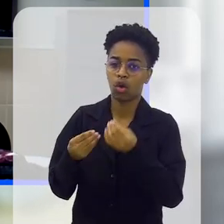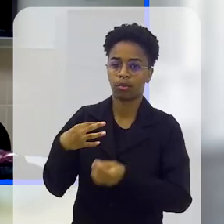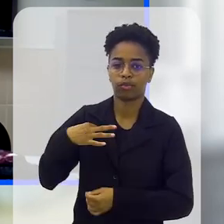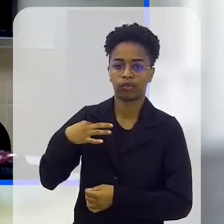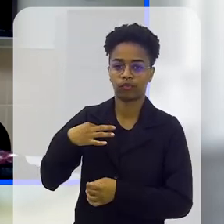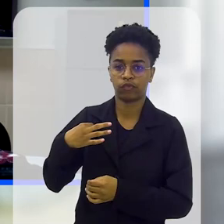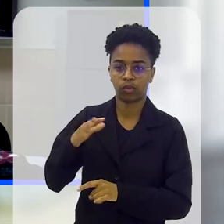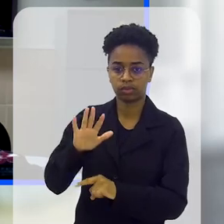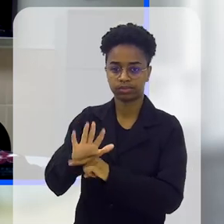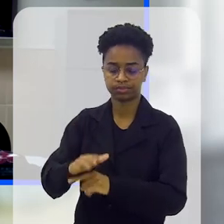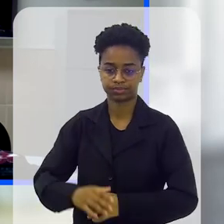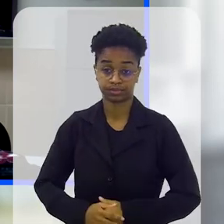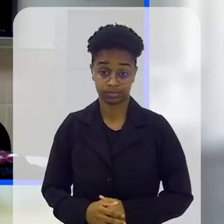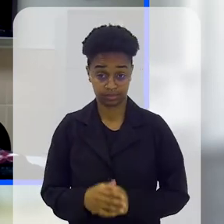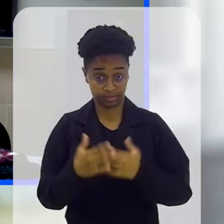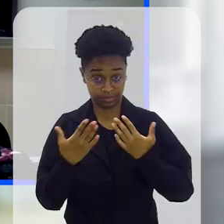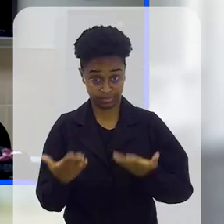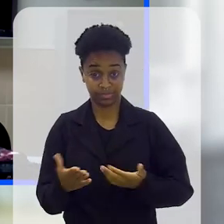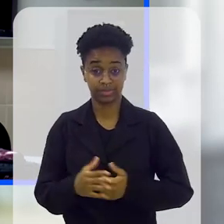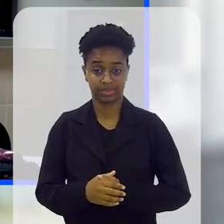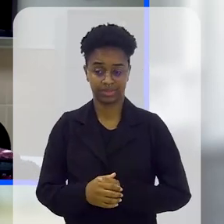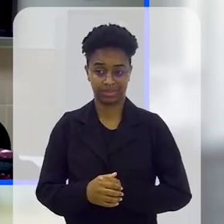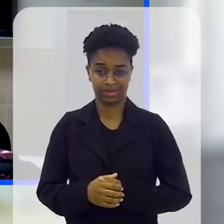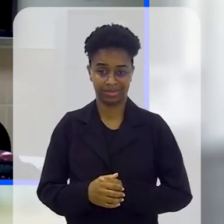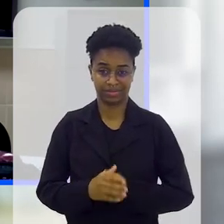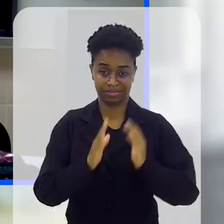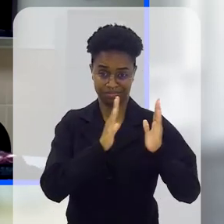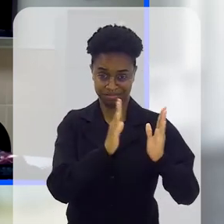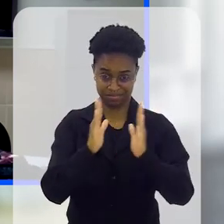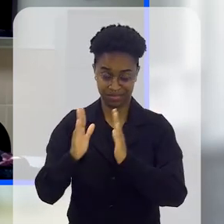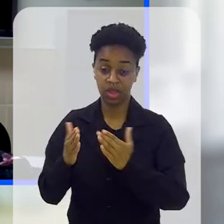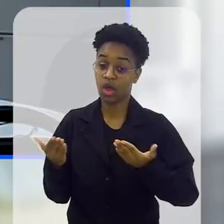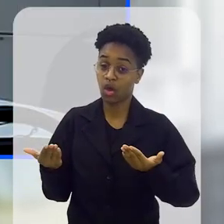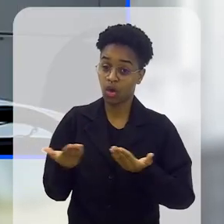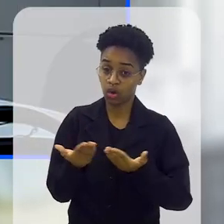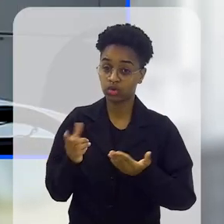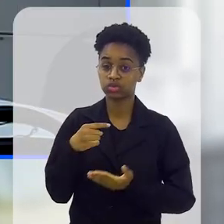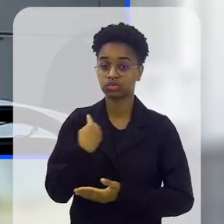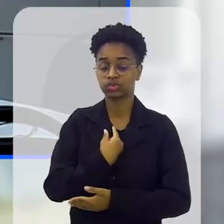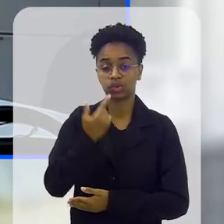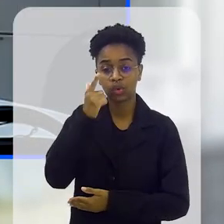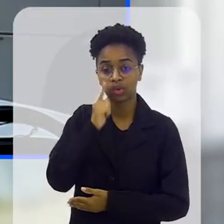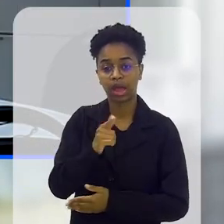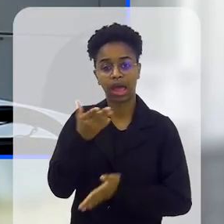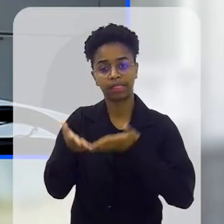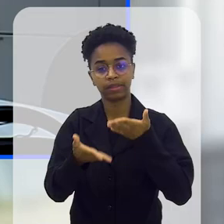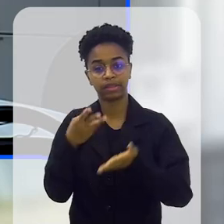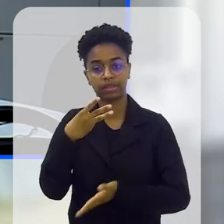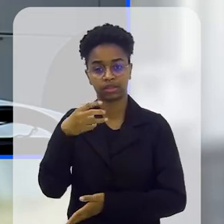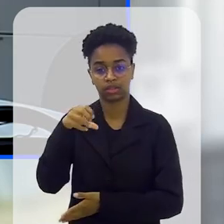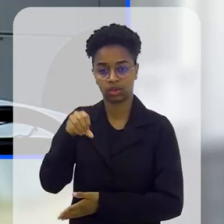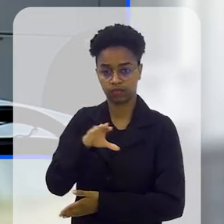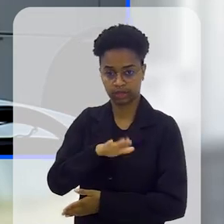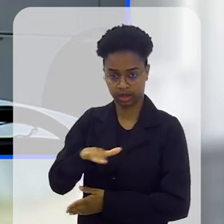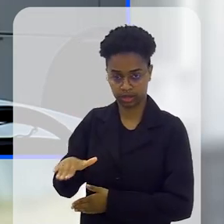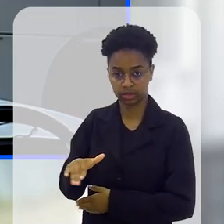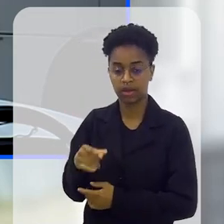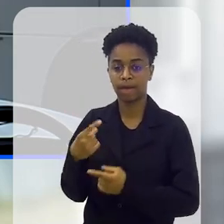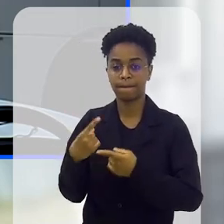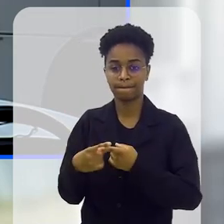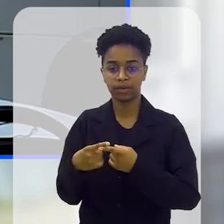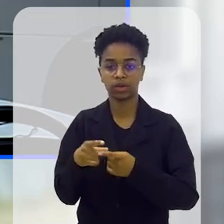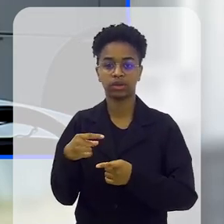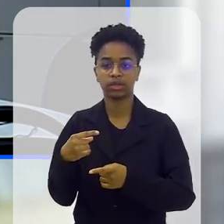se voluntariarem. Bom, então vamos uma coisa de cada vez. Hoje, nossa capacidade são de 39